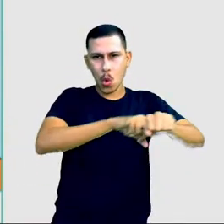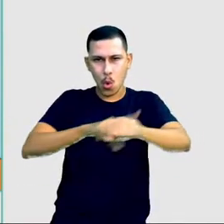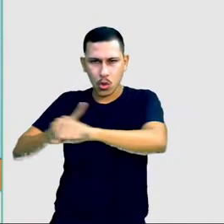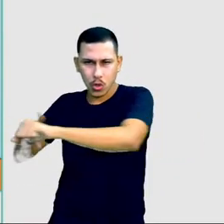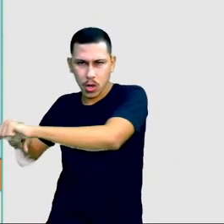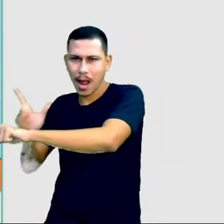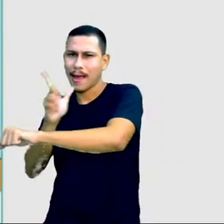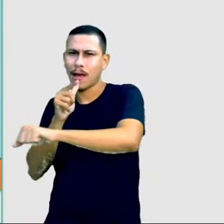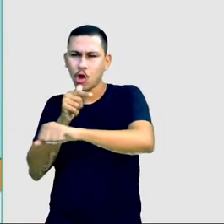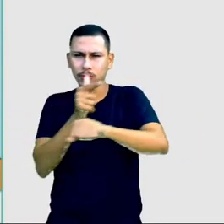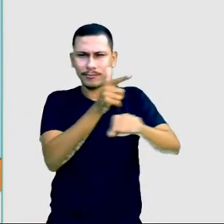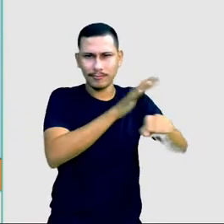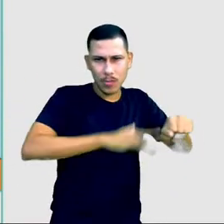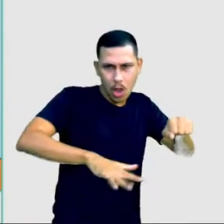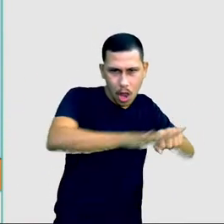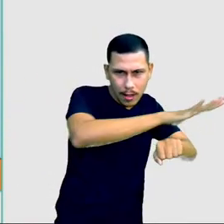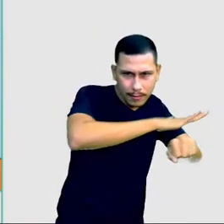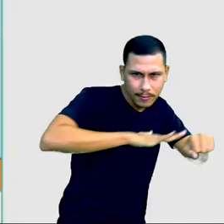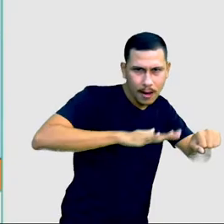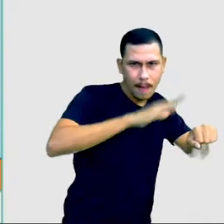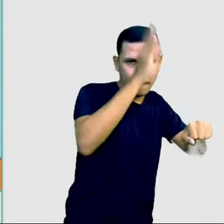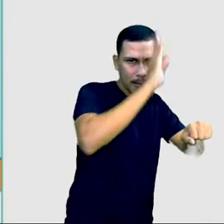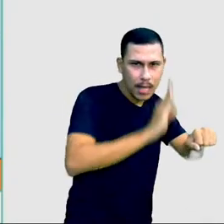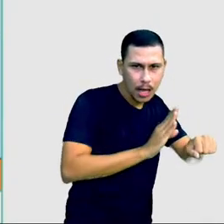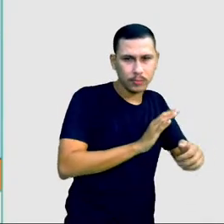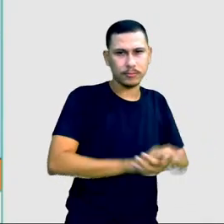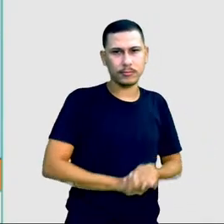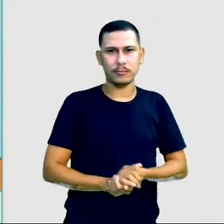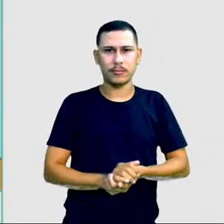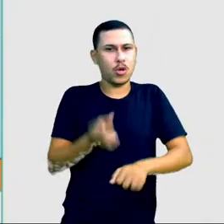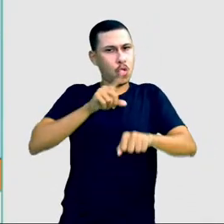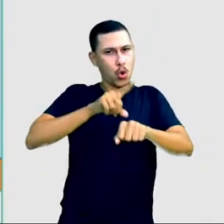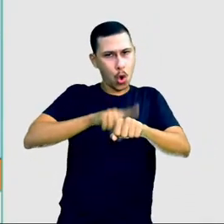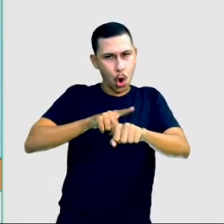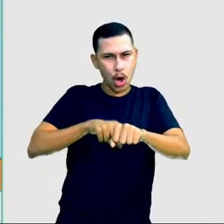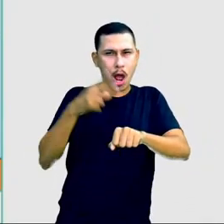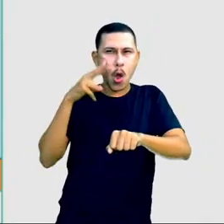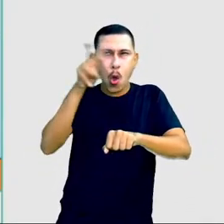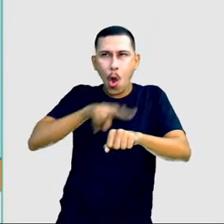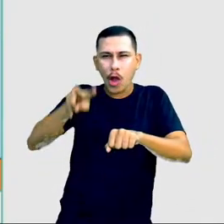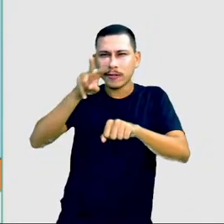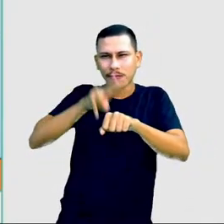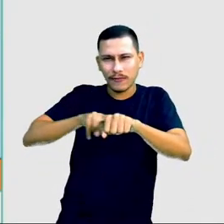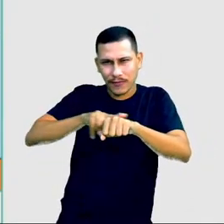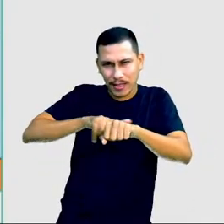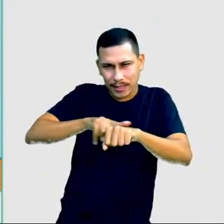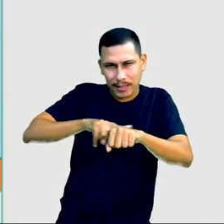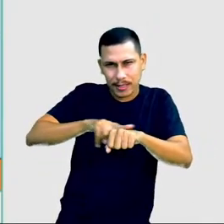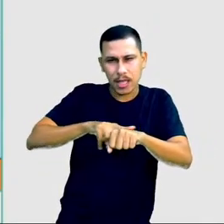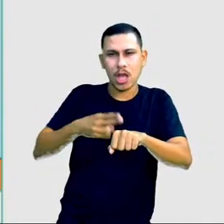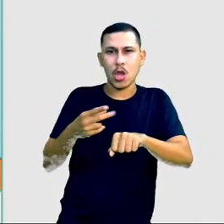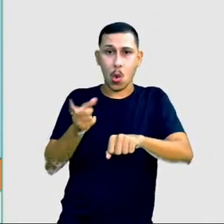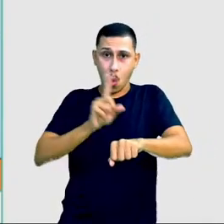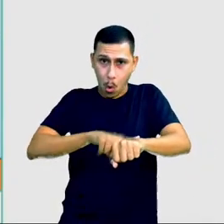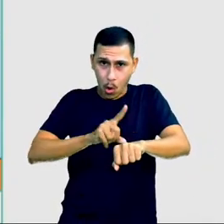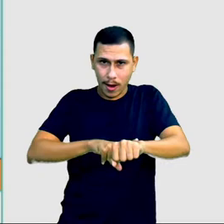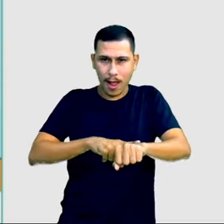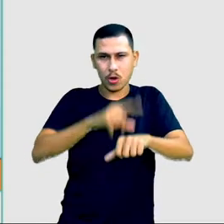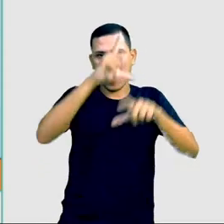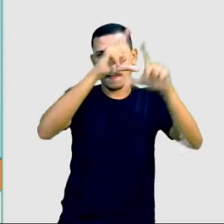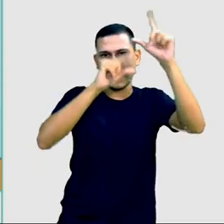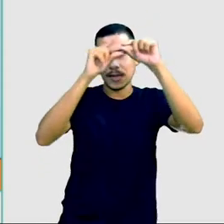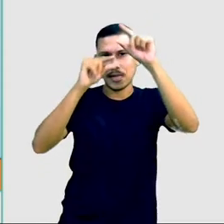brasileiras. A gente tem o fusos horário nessa parte verde, que é o horário de Brasília, que é o horário